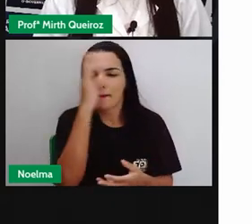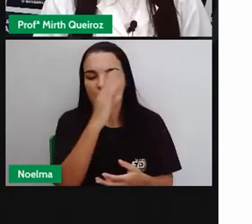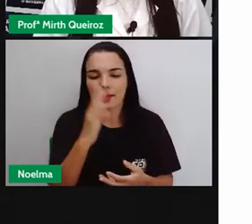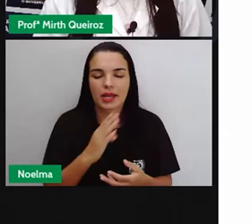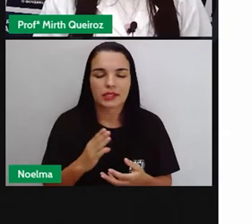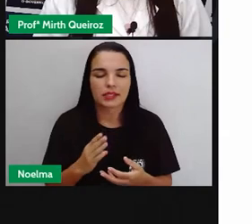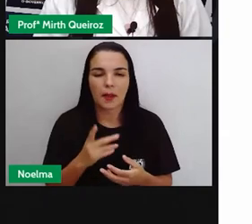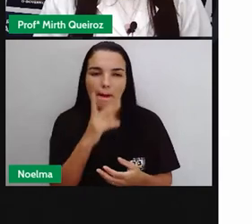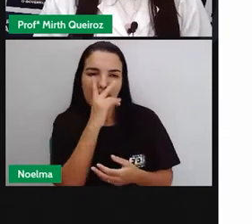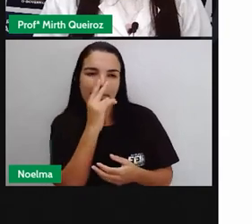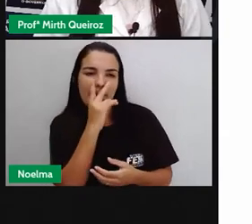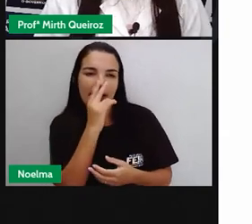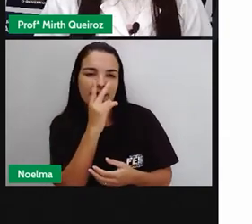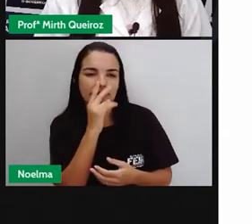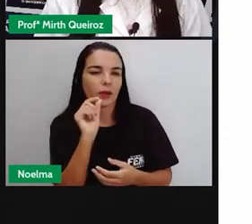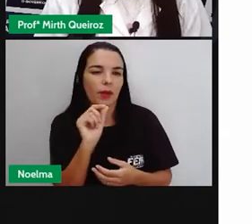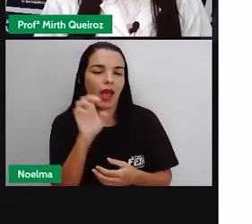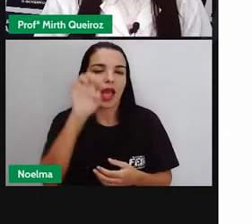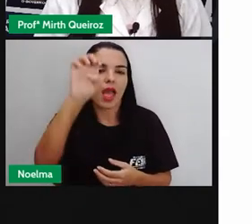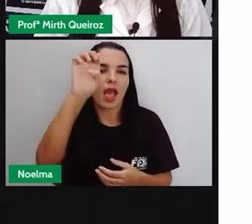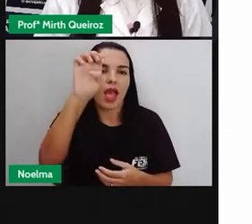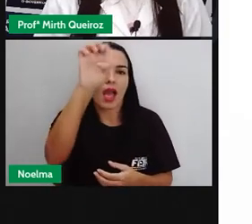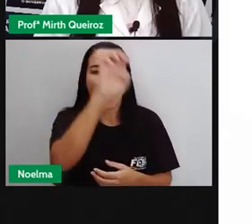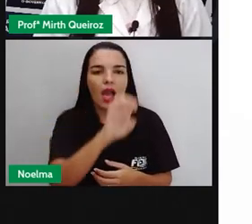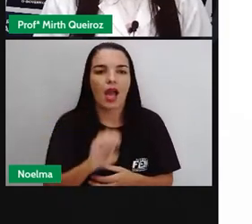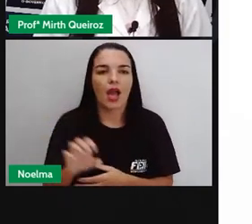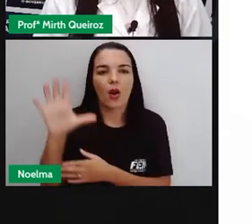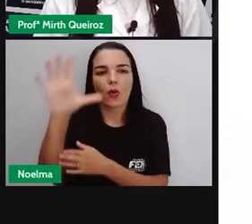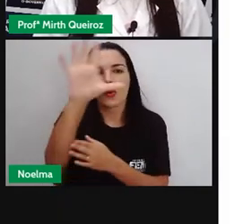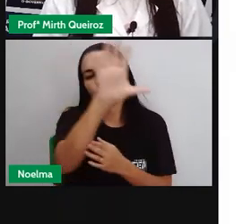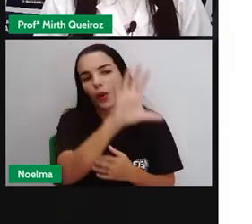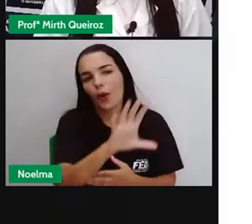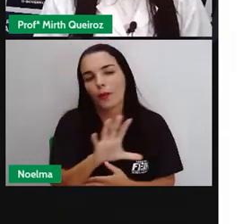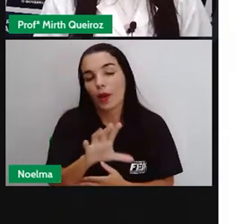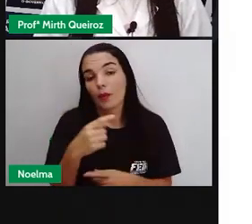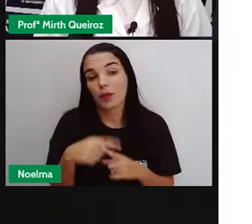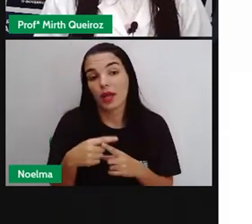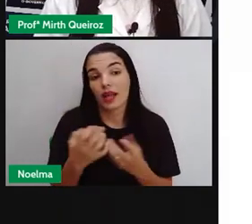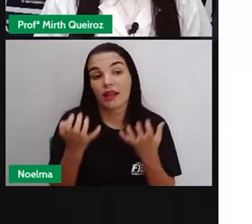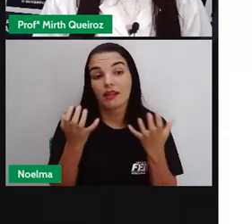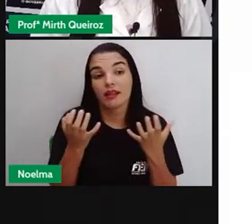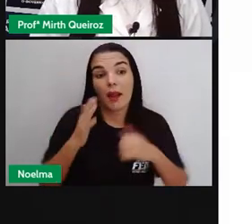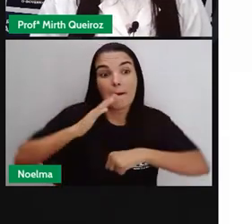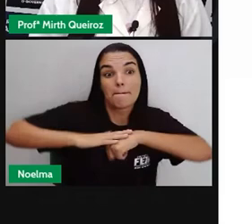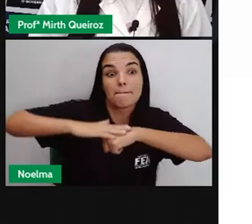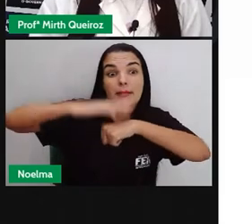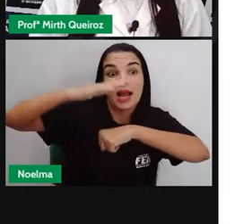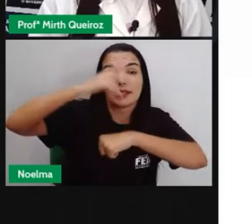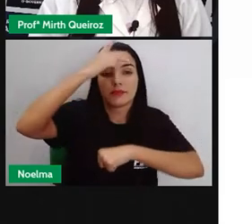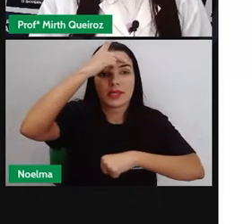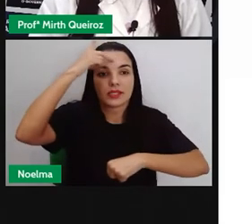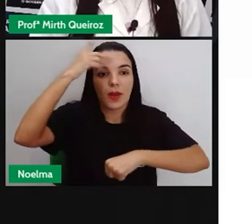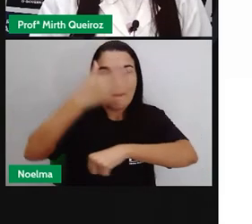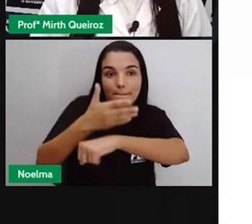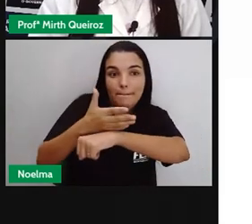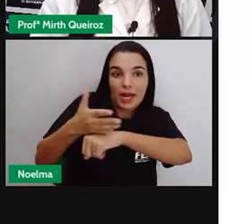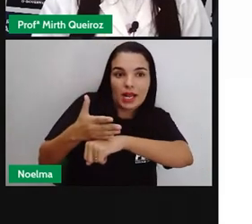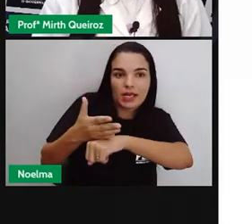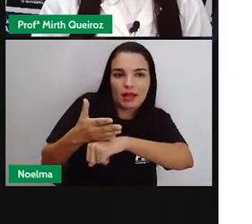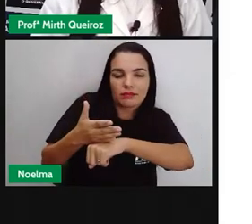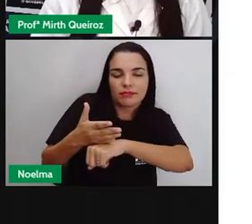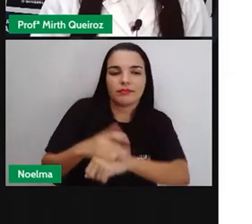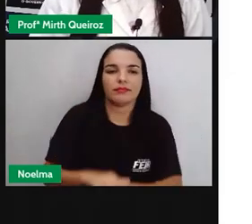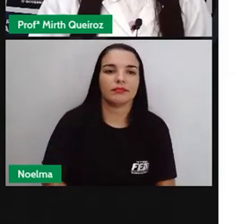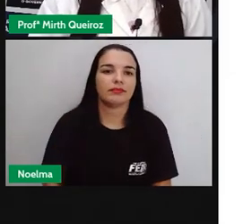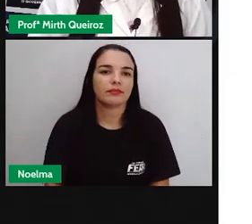onde o número de pessoas brancas fosse bem superior ao número de pessoas negras.